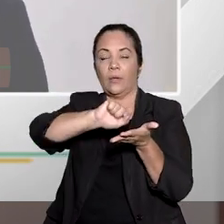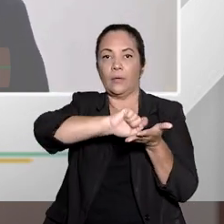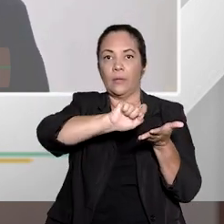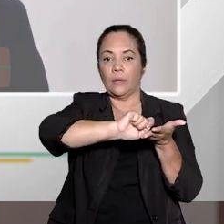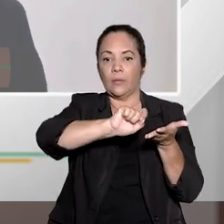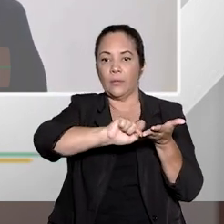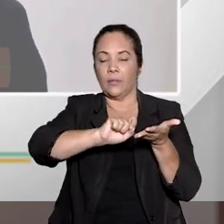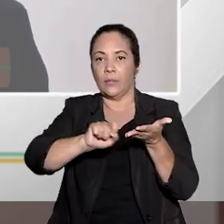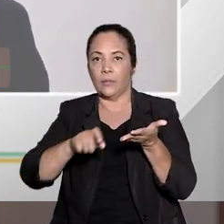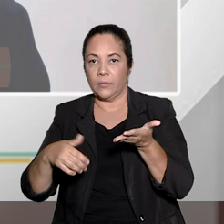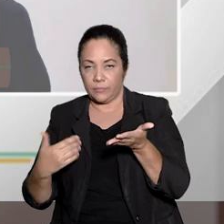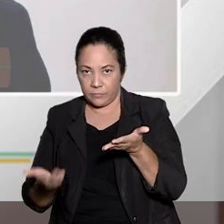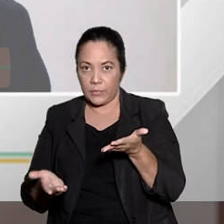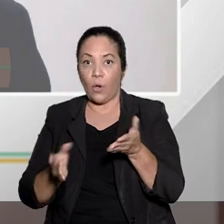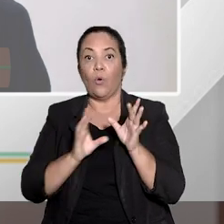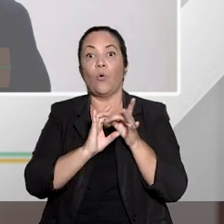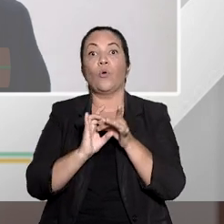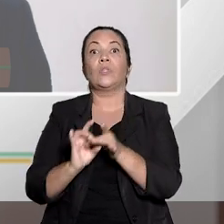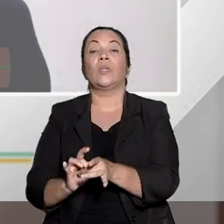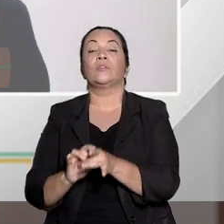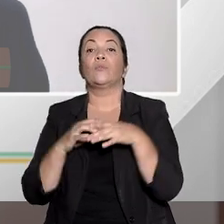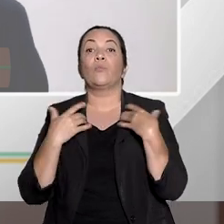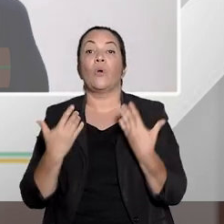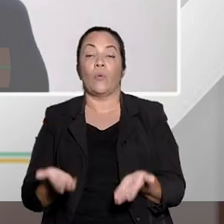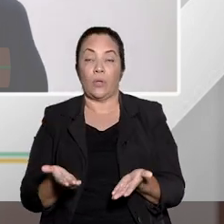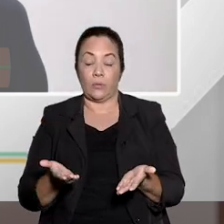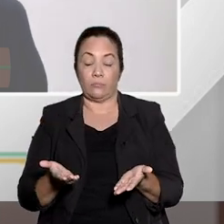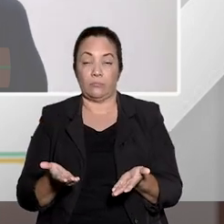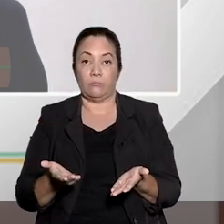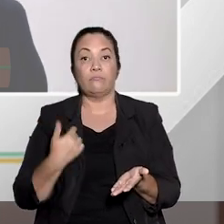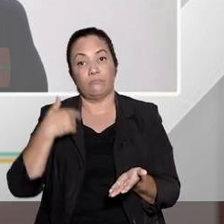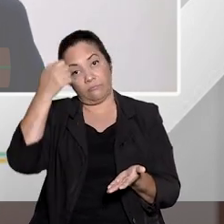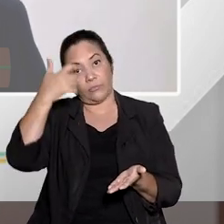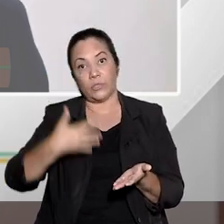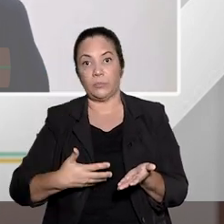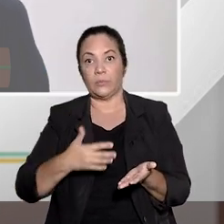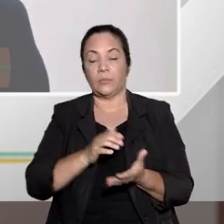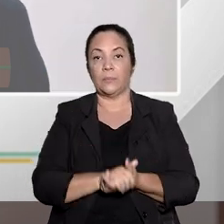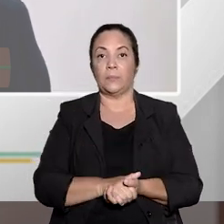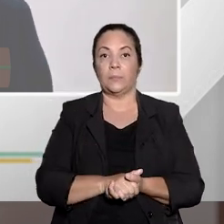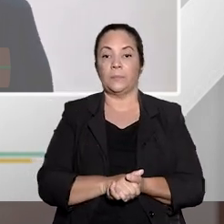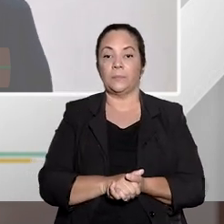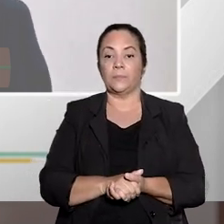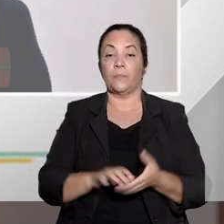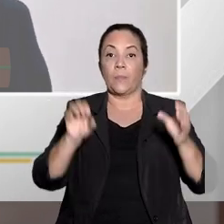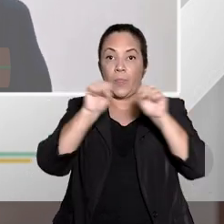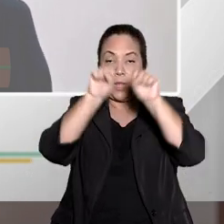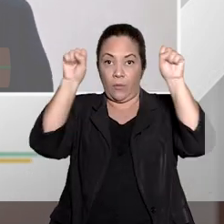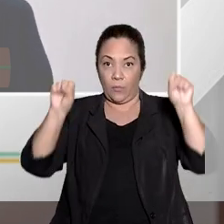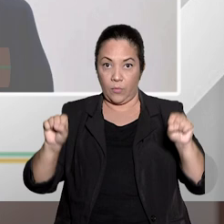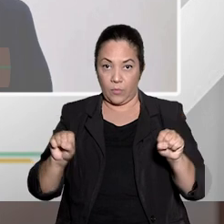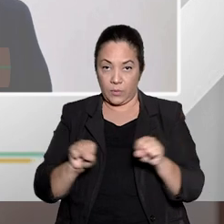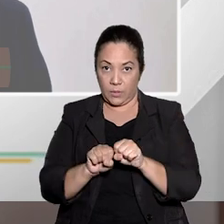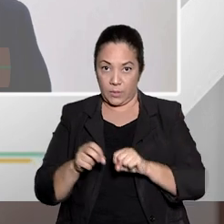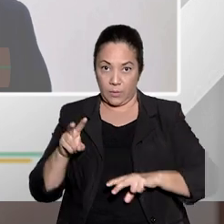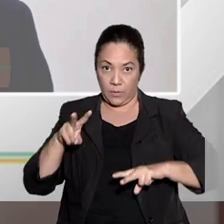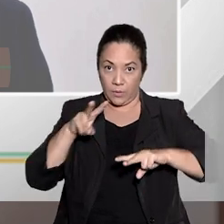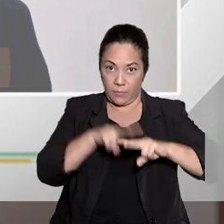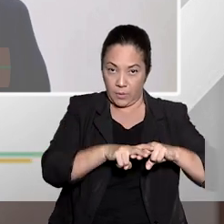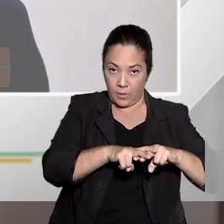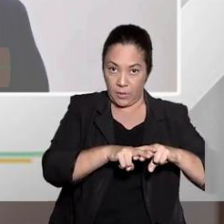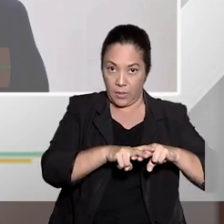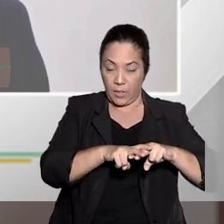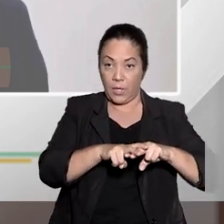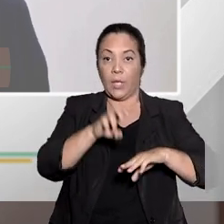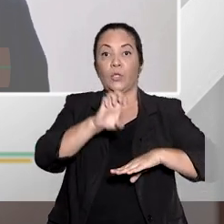situação que nós tínhamos diante do tribunal apresentada? O sistema prisional, o sistema carcerário